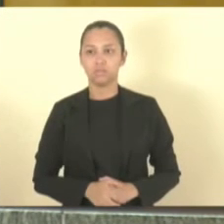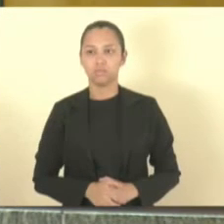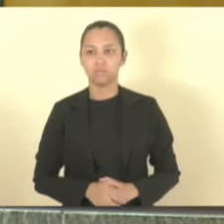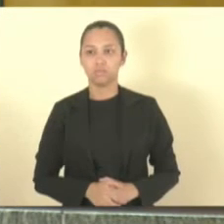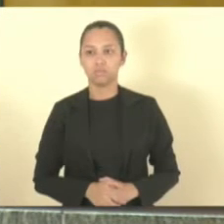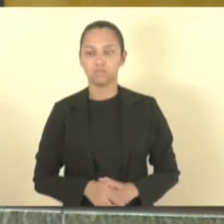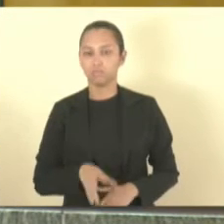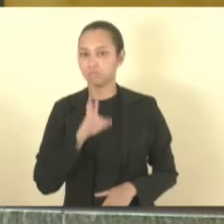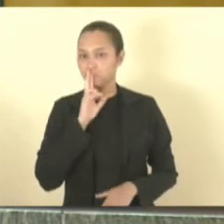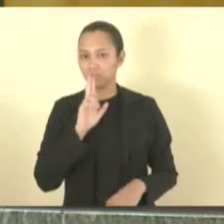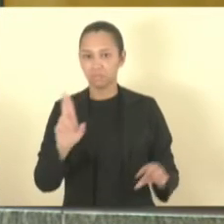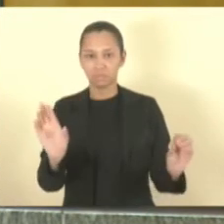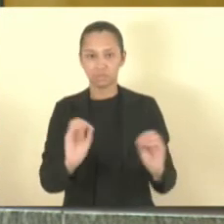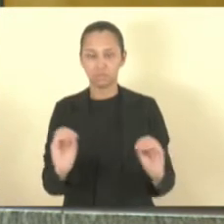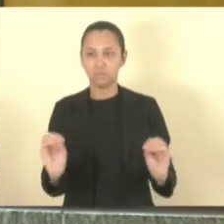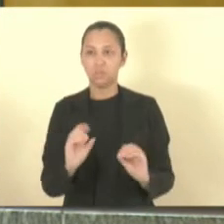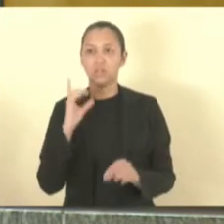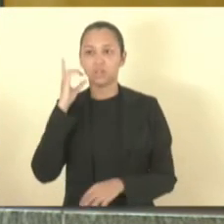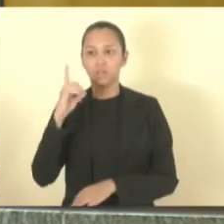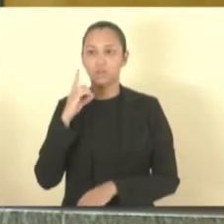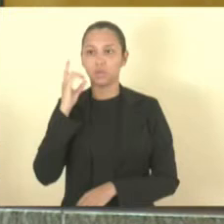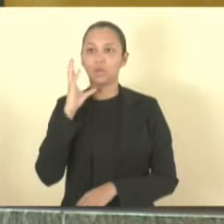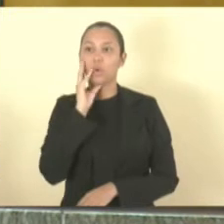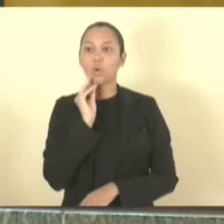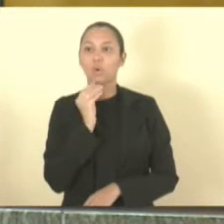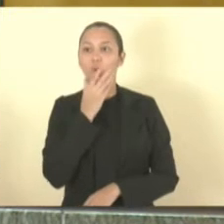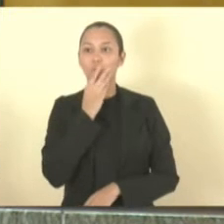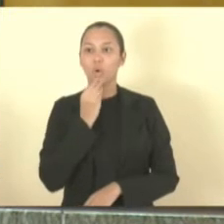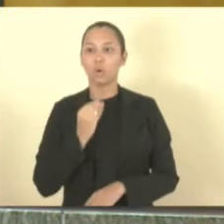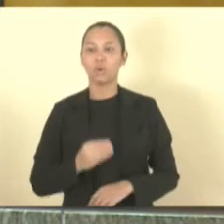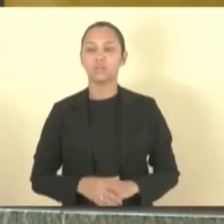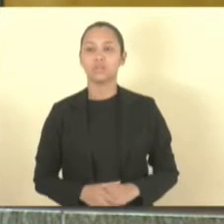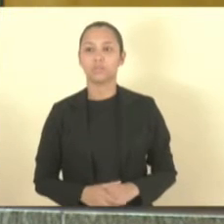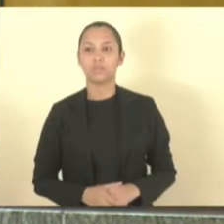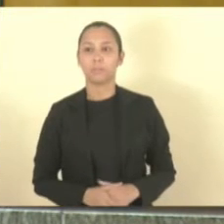Deputado Lucas Polesi não respondendo. Com a palavra o deputado João Cosser.